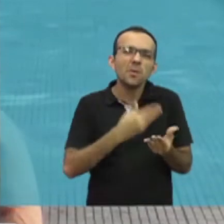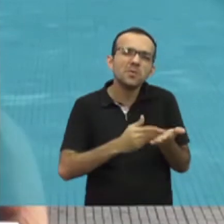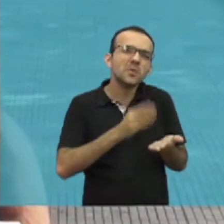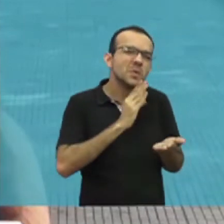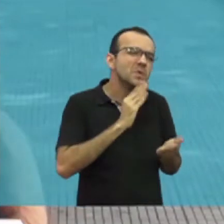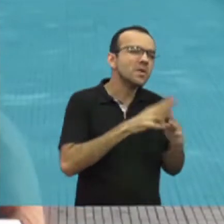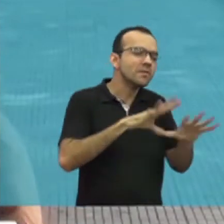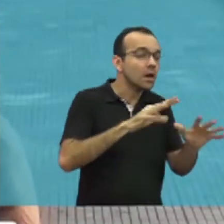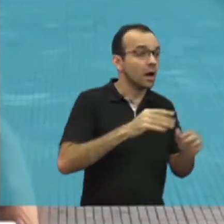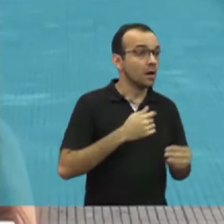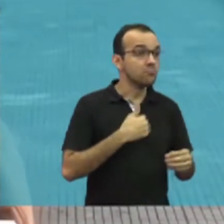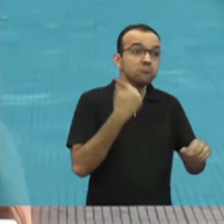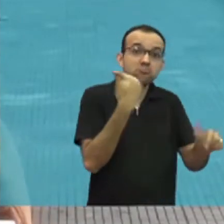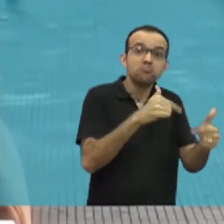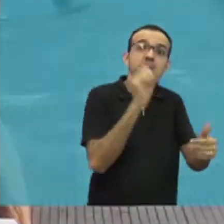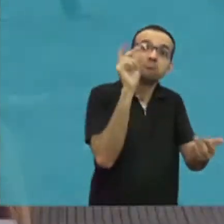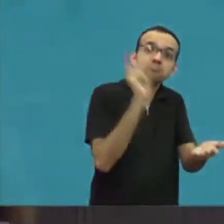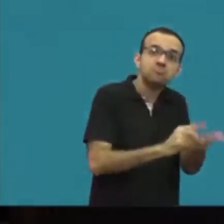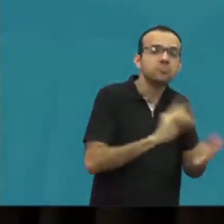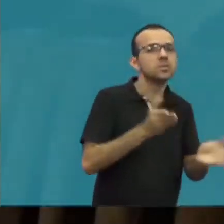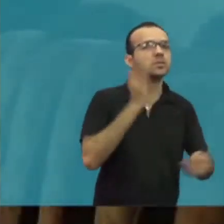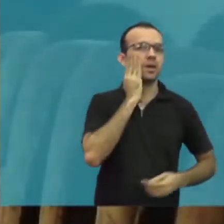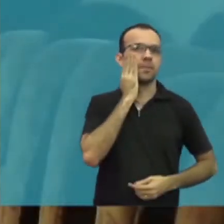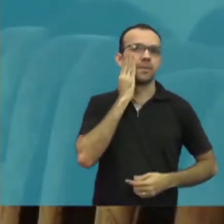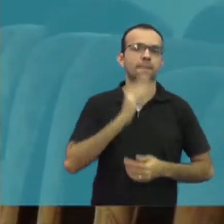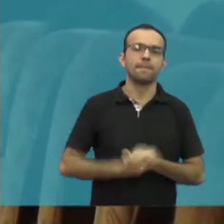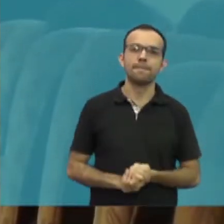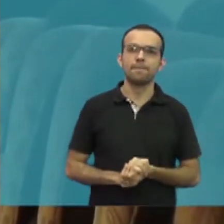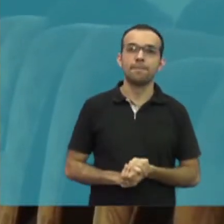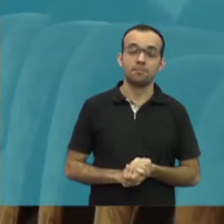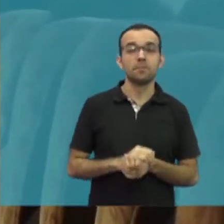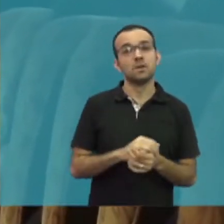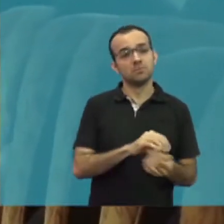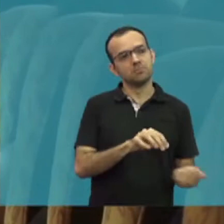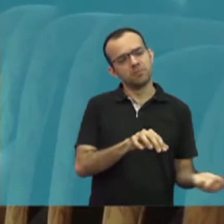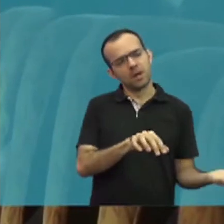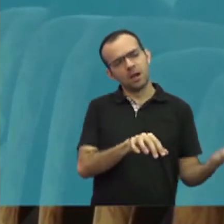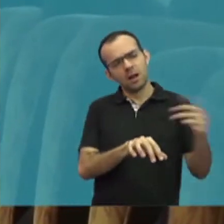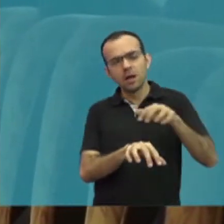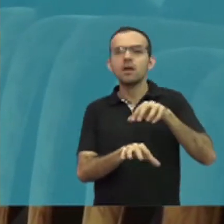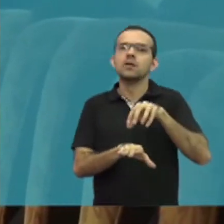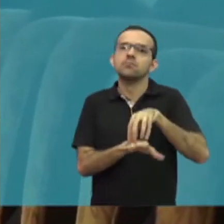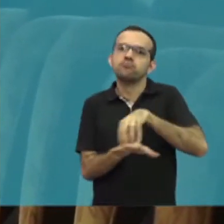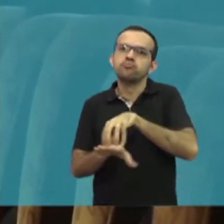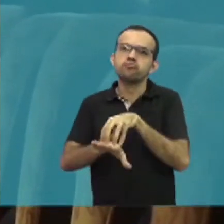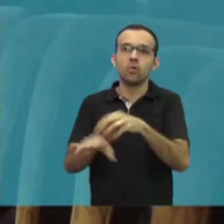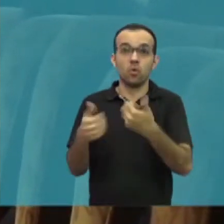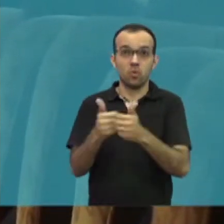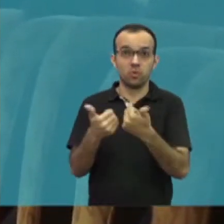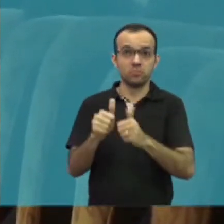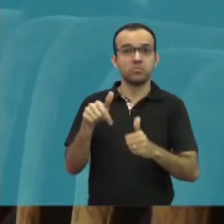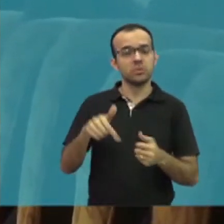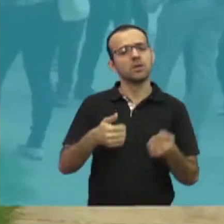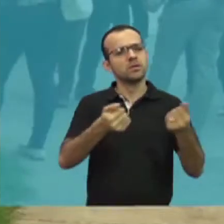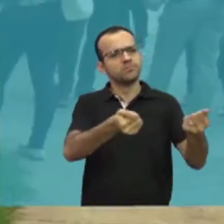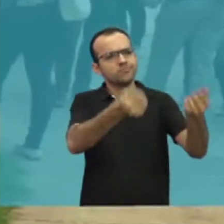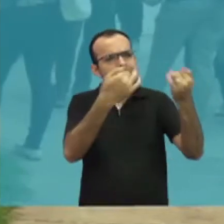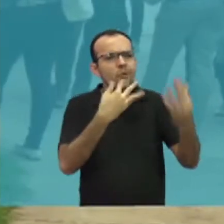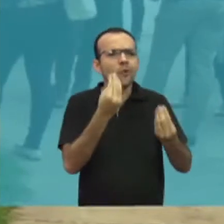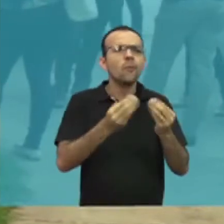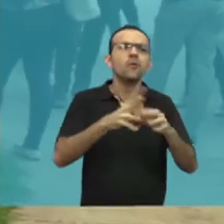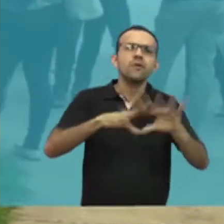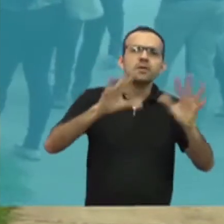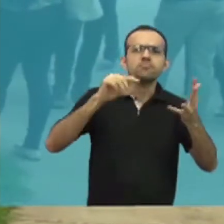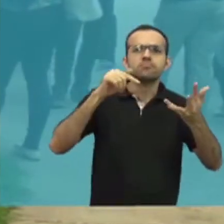efetivamente. E muito legal, assim. De volta ao ônibus, as explicações sobre cada espaço da universidade continuaram. Uma